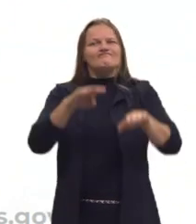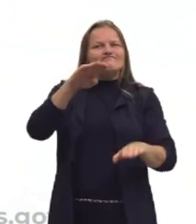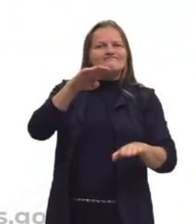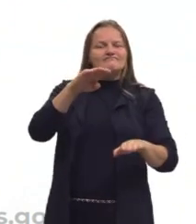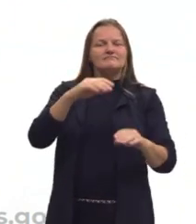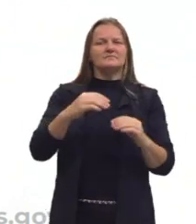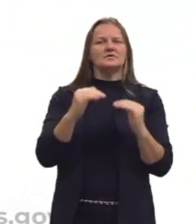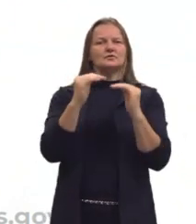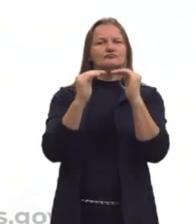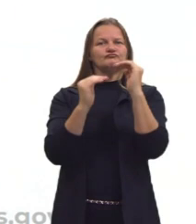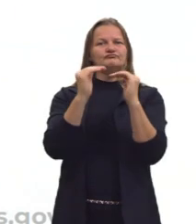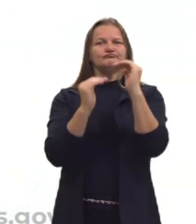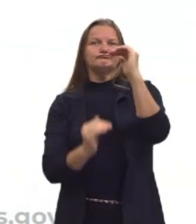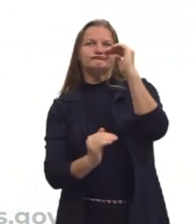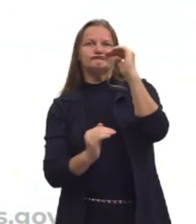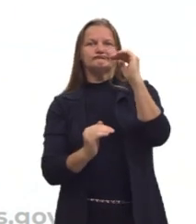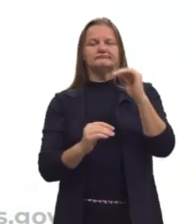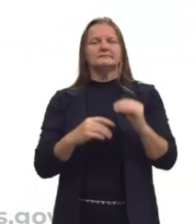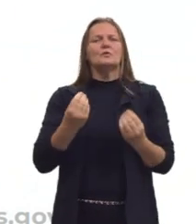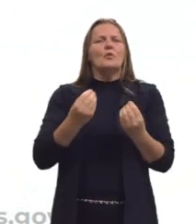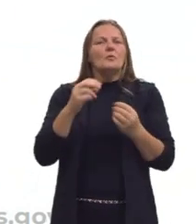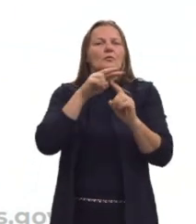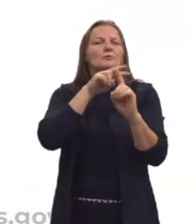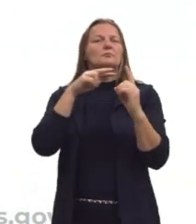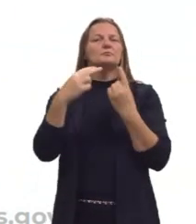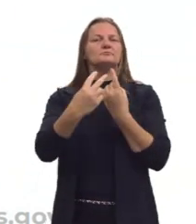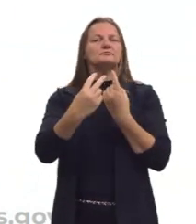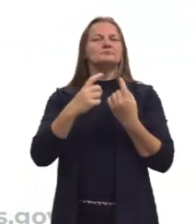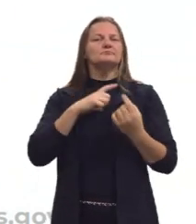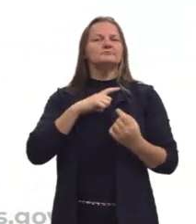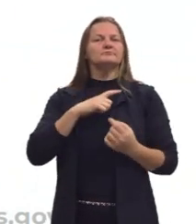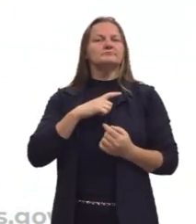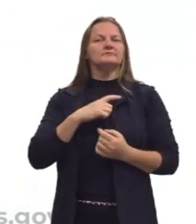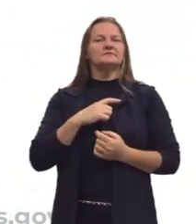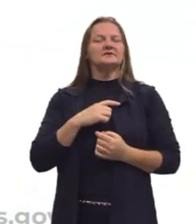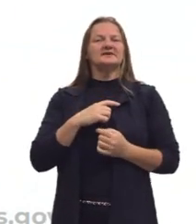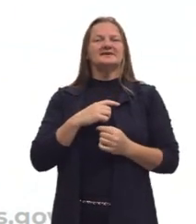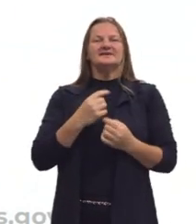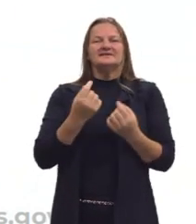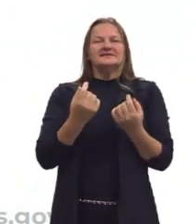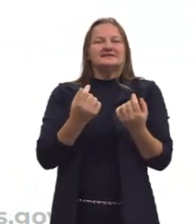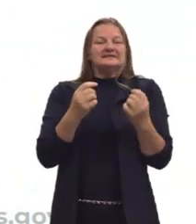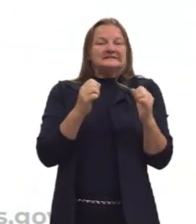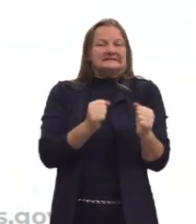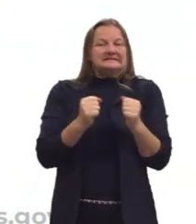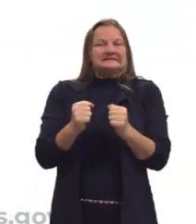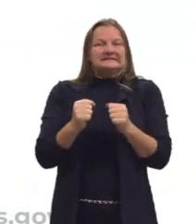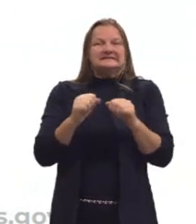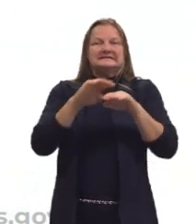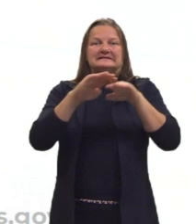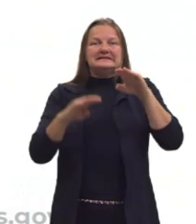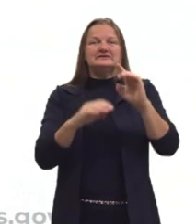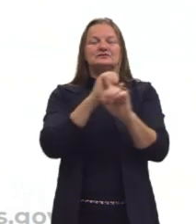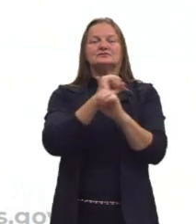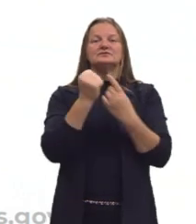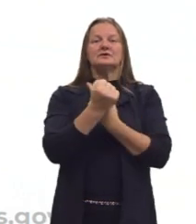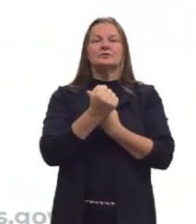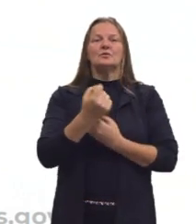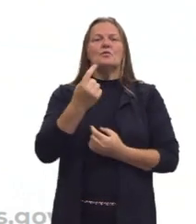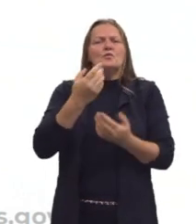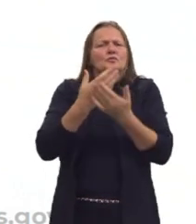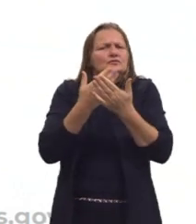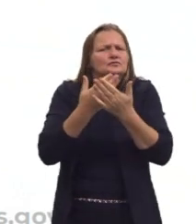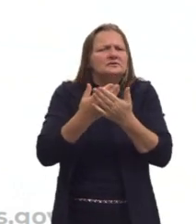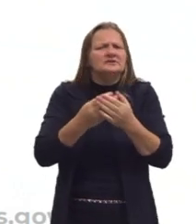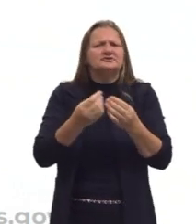como se dá a expectativa de pessoas de classes sociais tão diferentes? Um estudante oriundo da